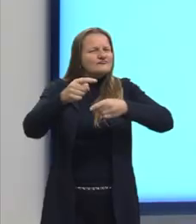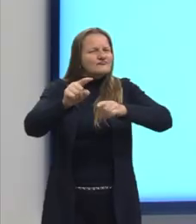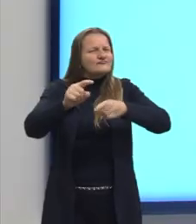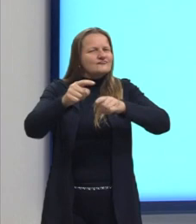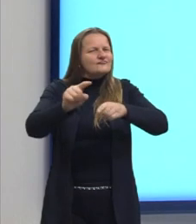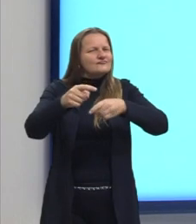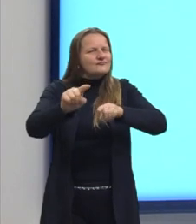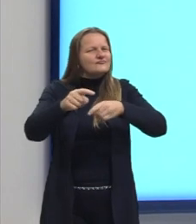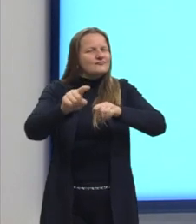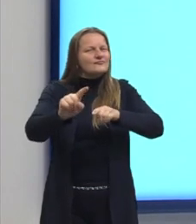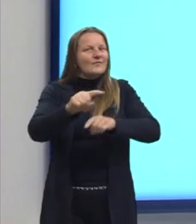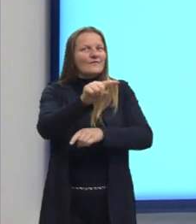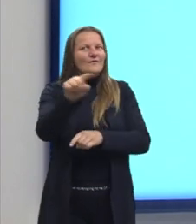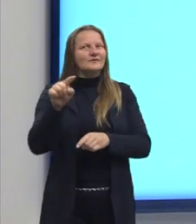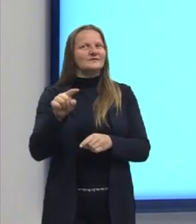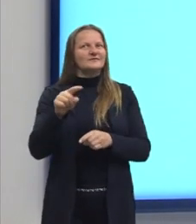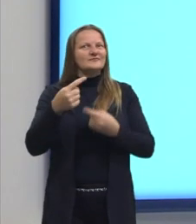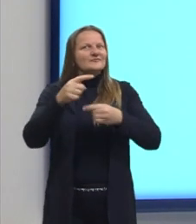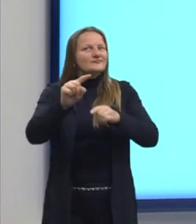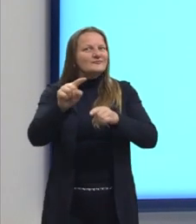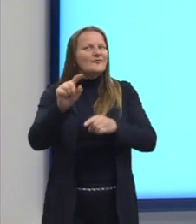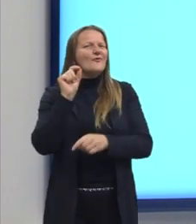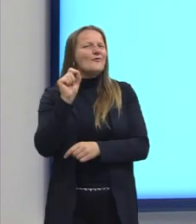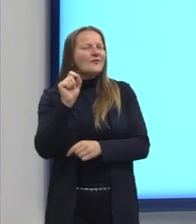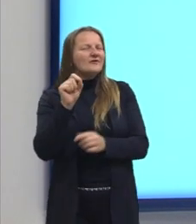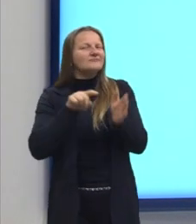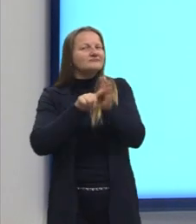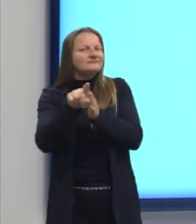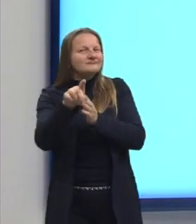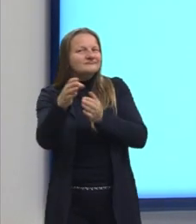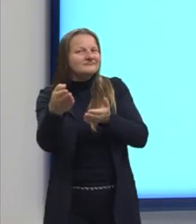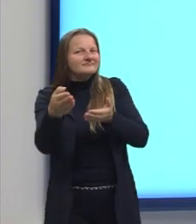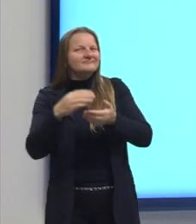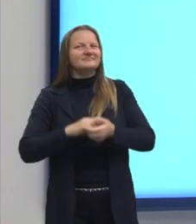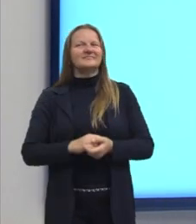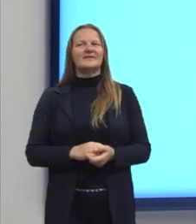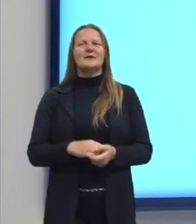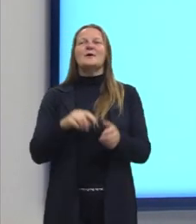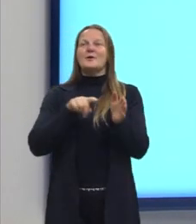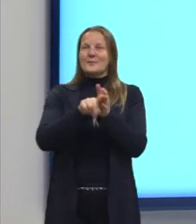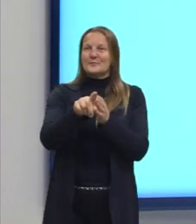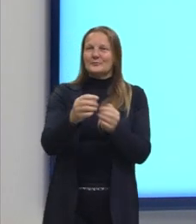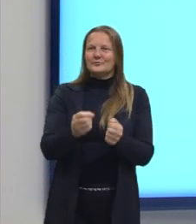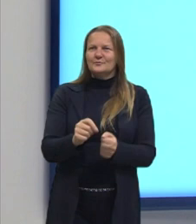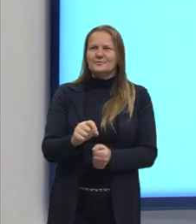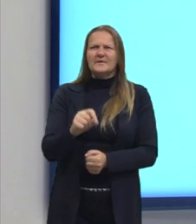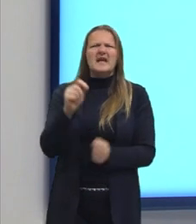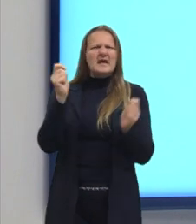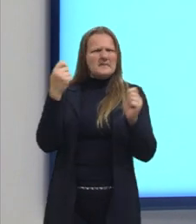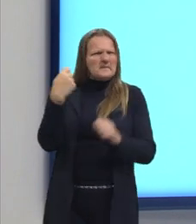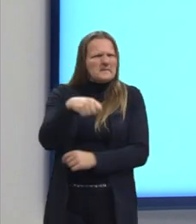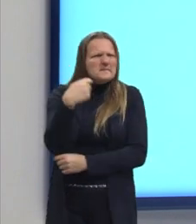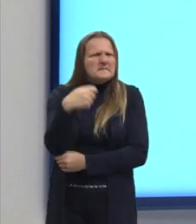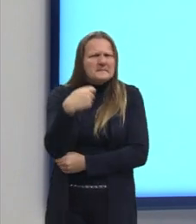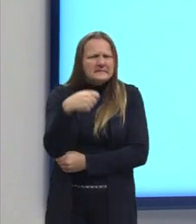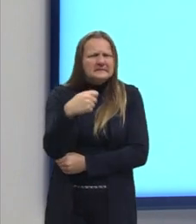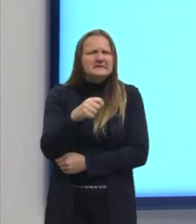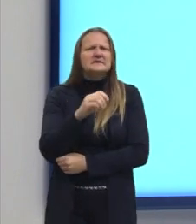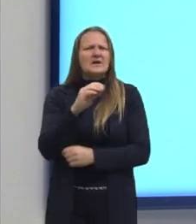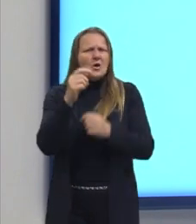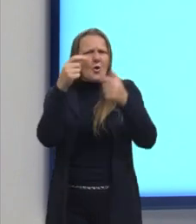pulguinha atrás da orelha de vocês com um questionamento, né? E eu pergunto, é necessário ter